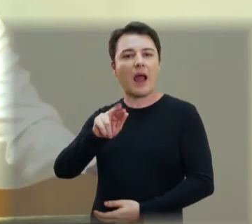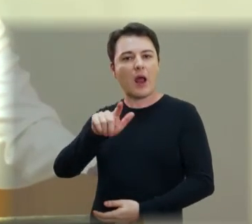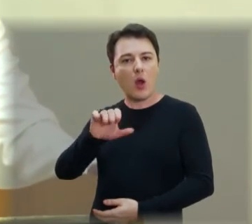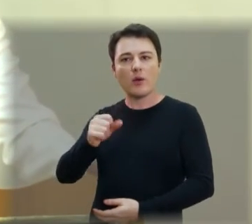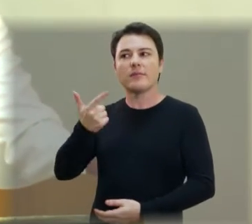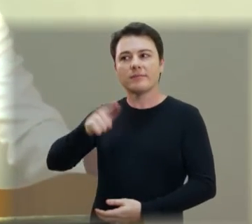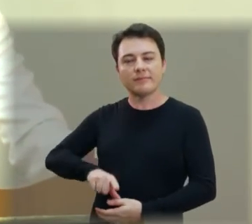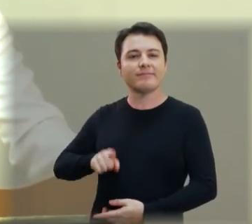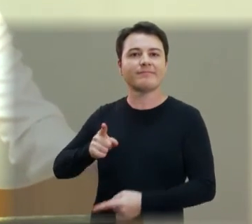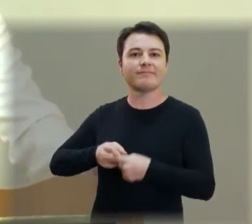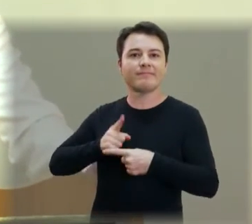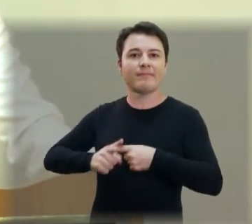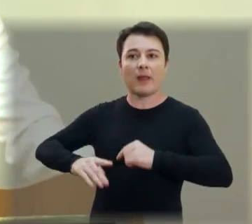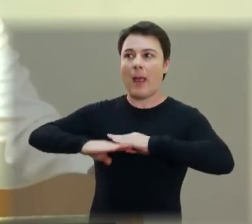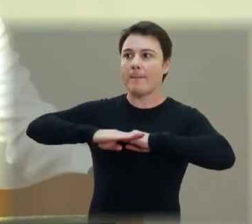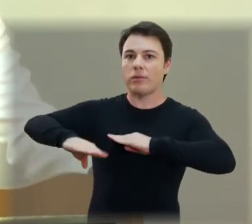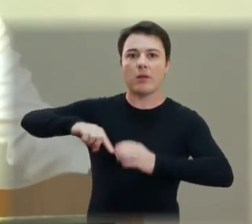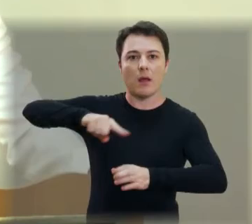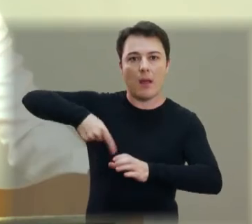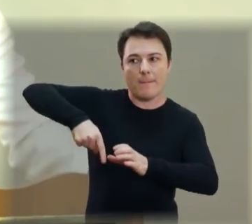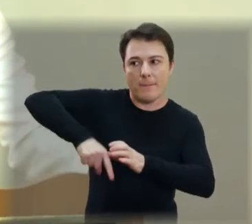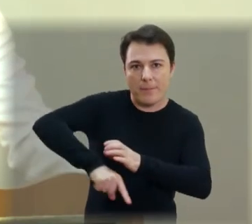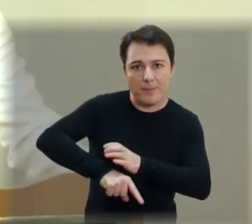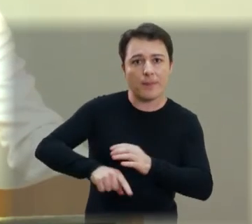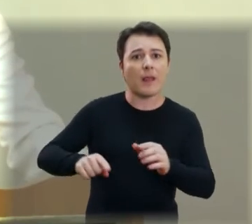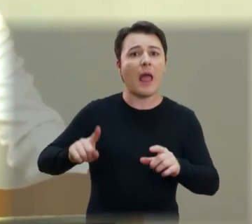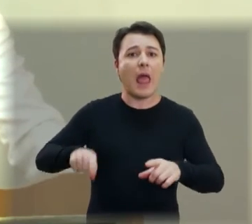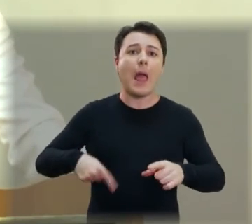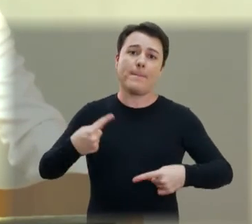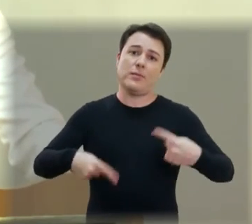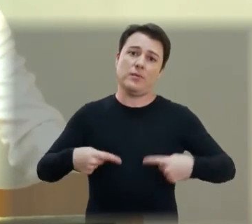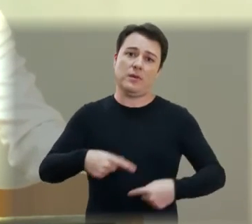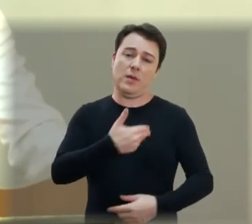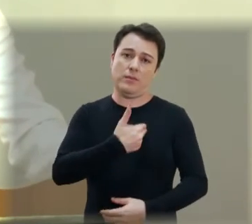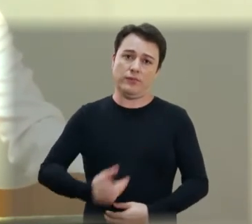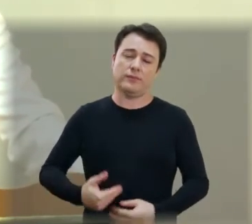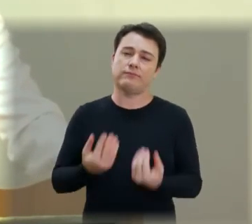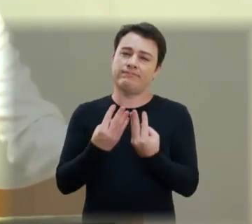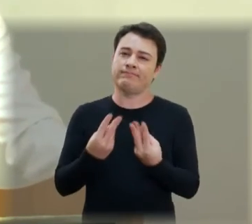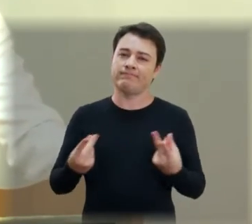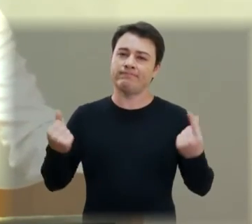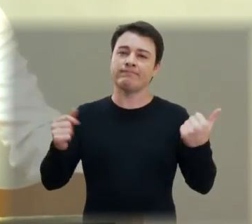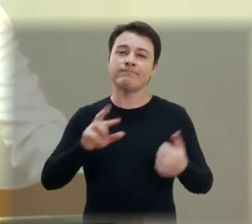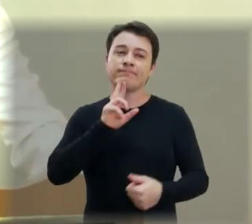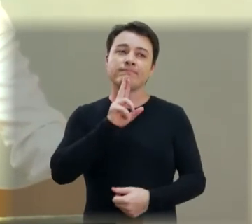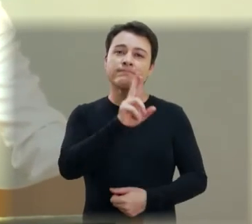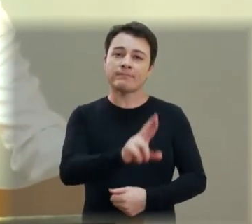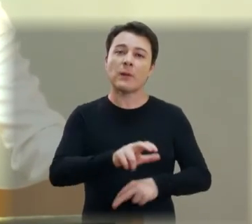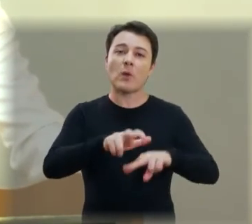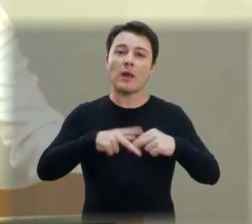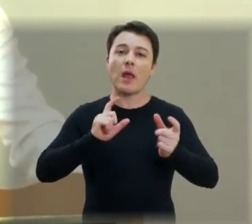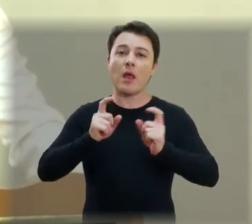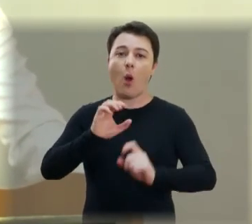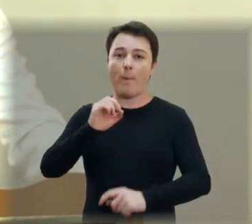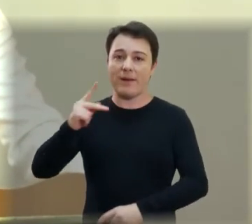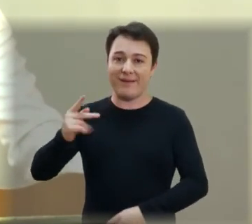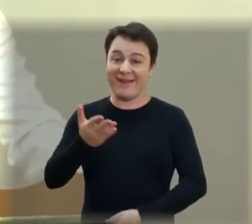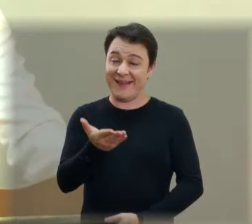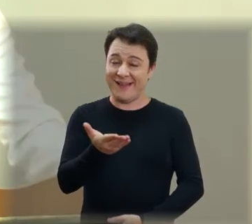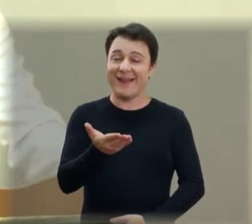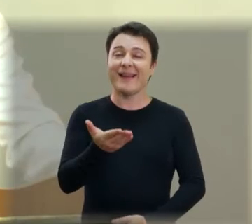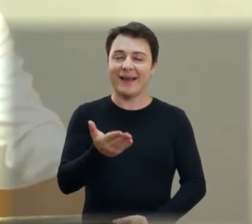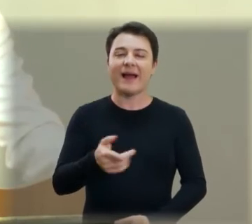do que qualquer buraco que se possa tampar e um dia abrir. É política pública de qualidade, resposta do orçamento participativo para a sociedade,